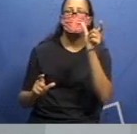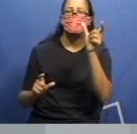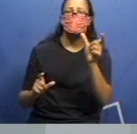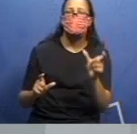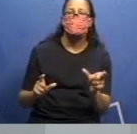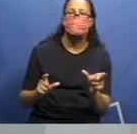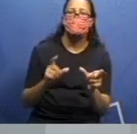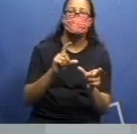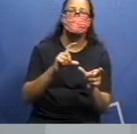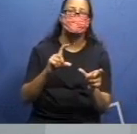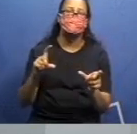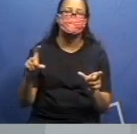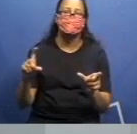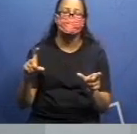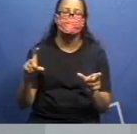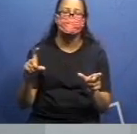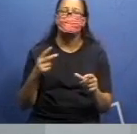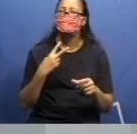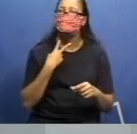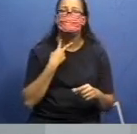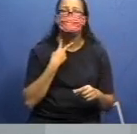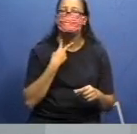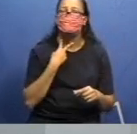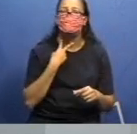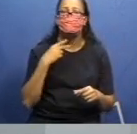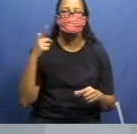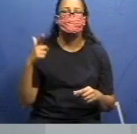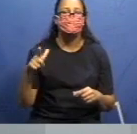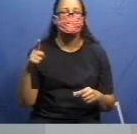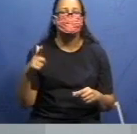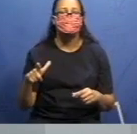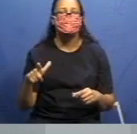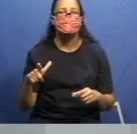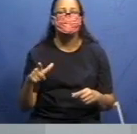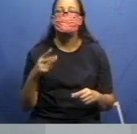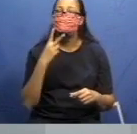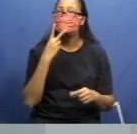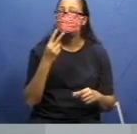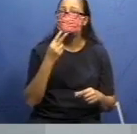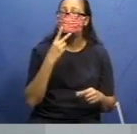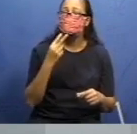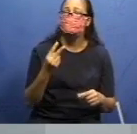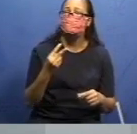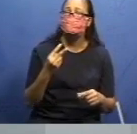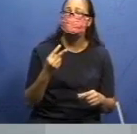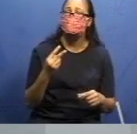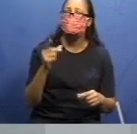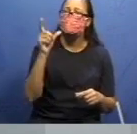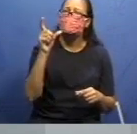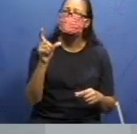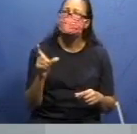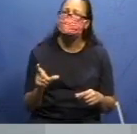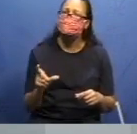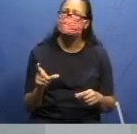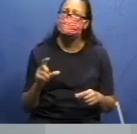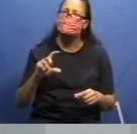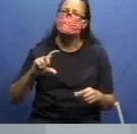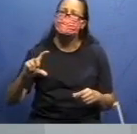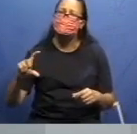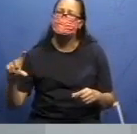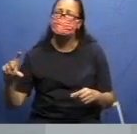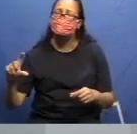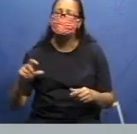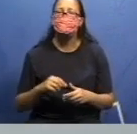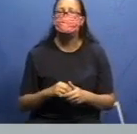coluna. Então, não pode repetir a mesma cor na mesma linha e na mesma coluna. Tudo bem?